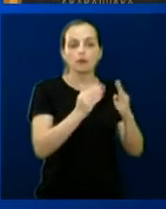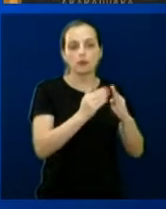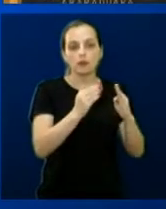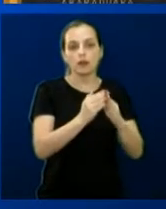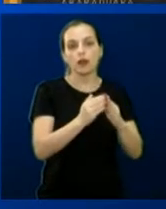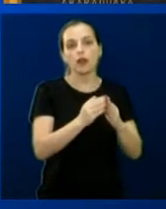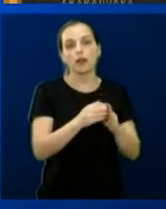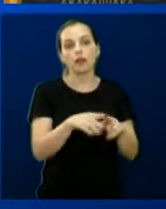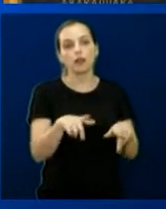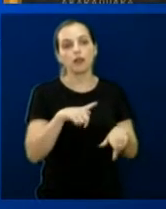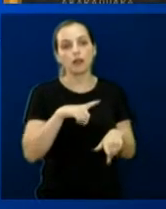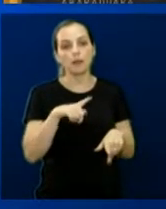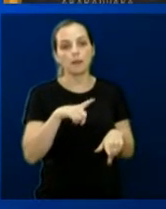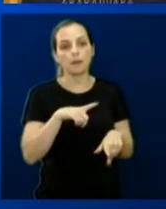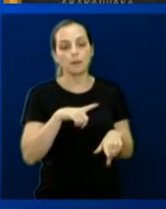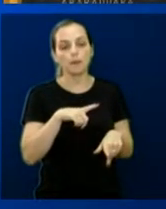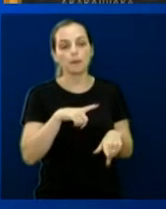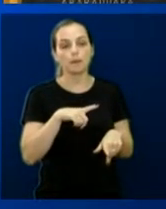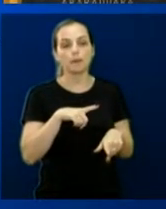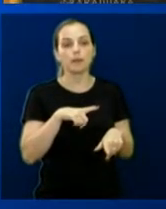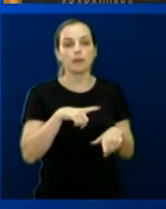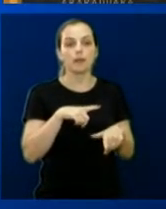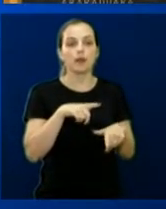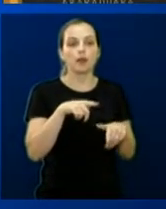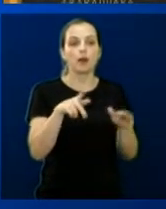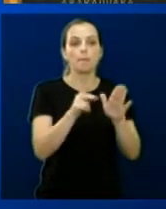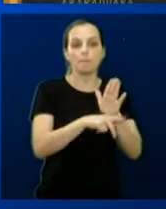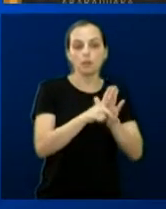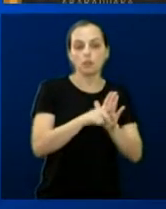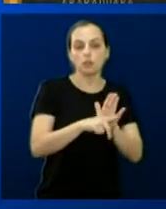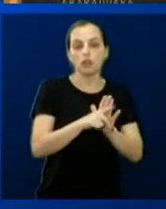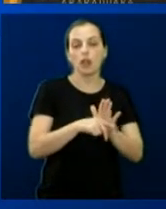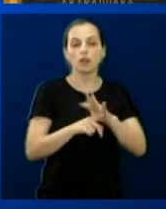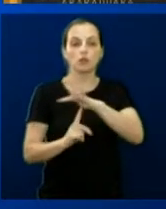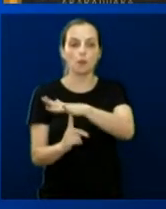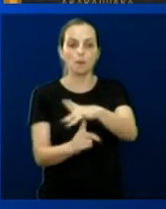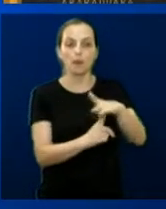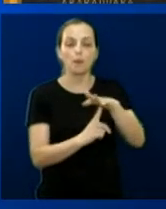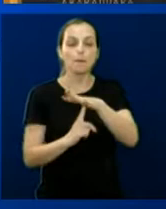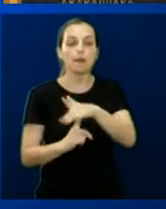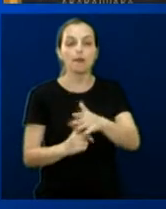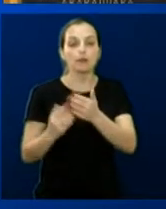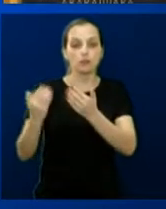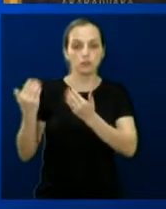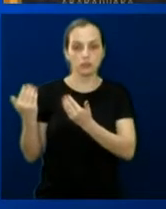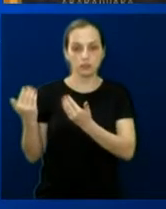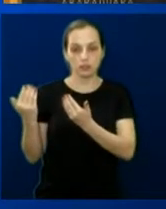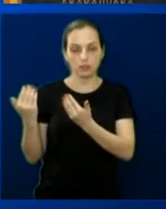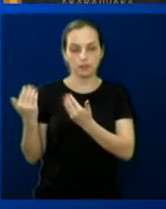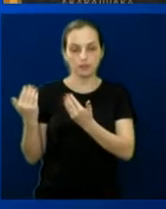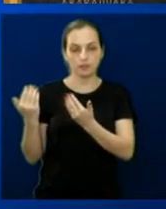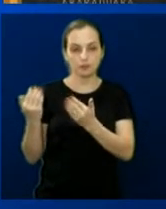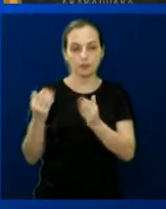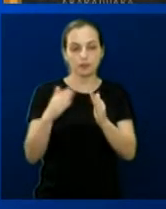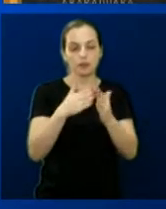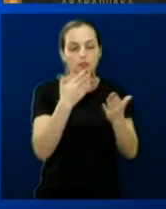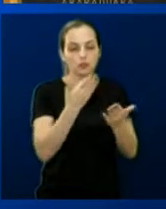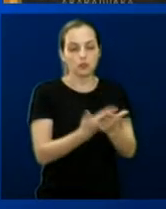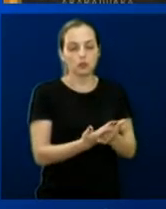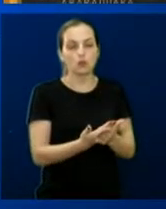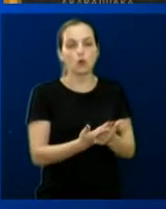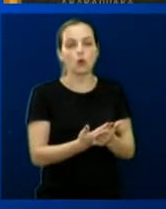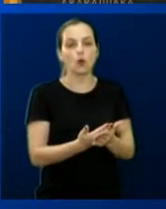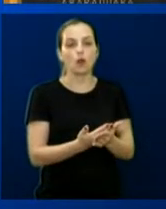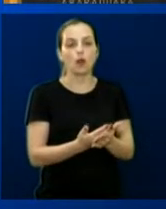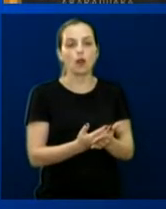recebemos a Ana Clara. A Ana Clara trouxe um projeto para nós sobre meio ambiente, sobre escolas sustentáveis.